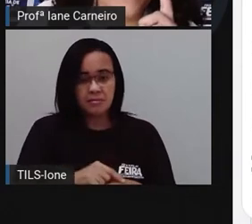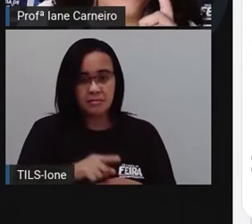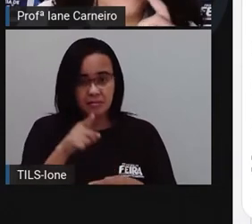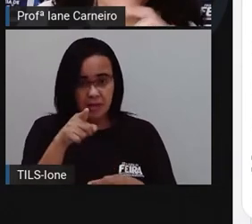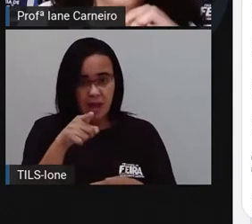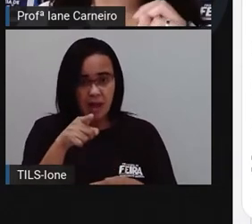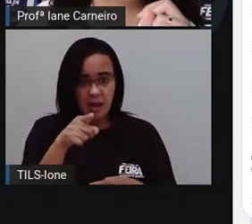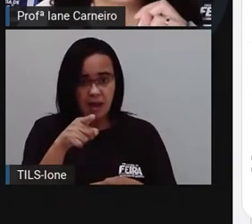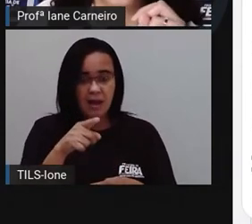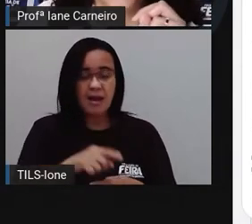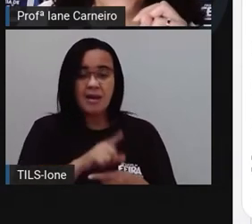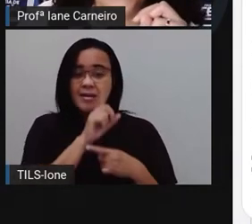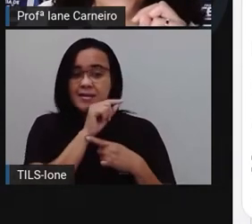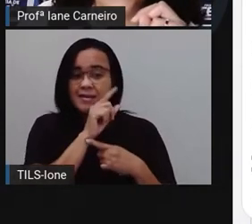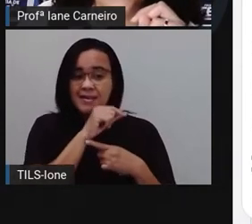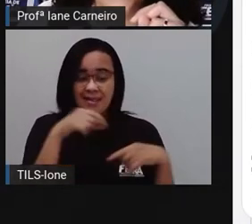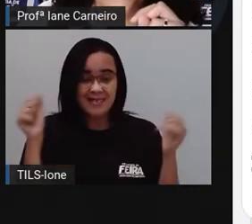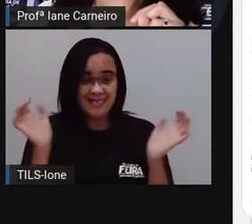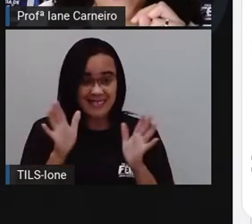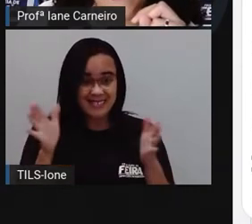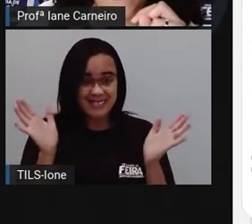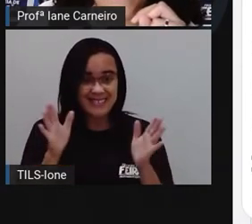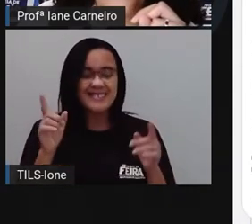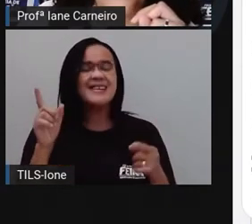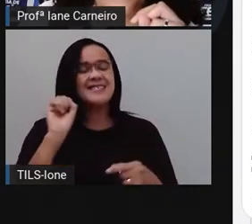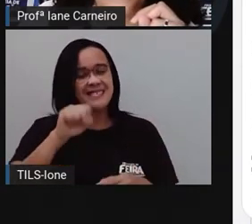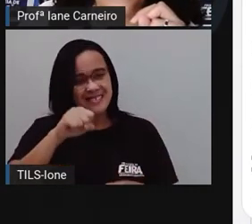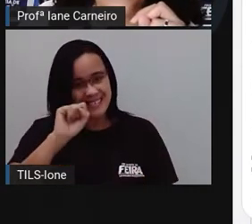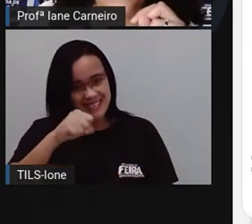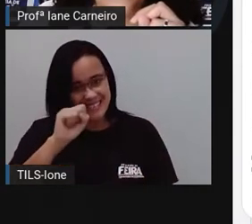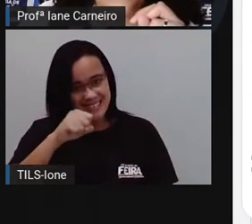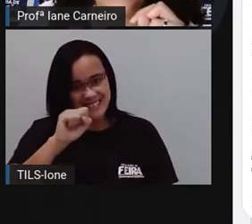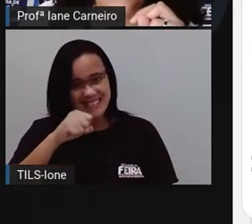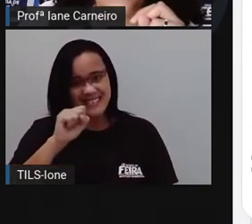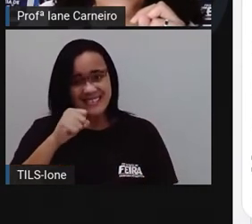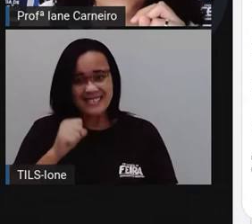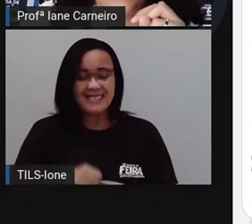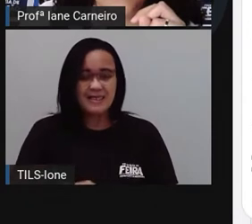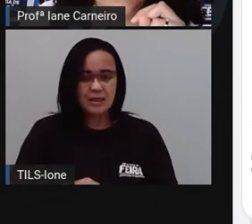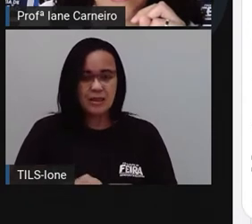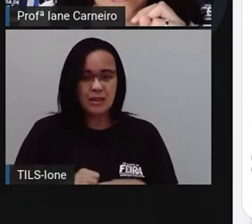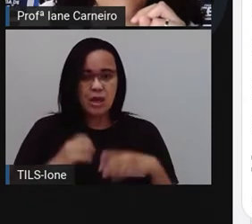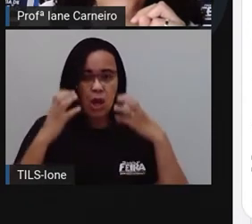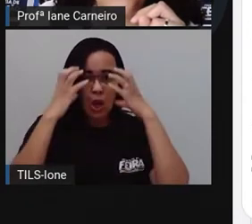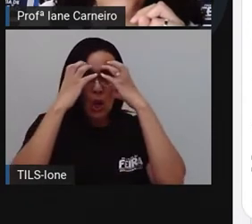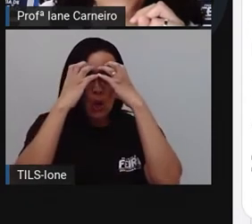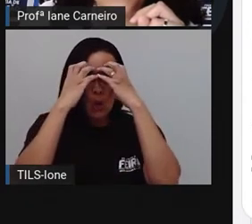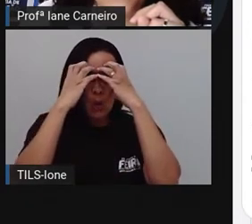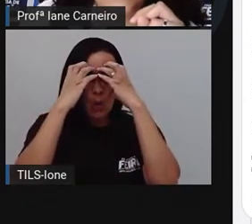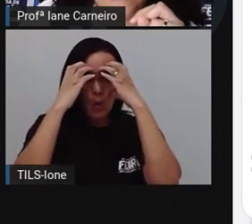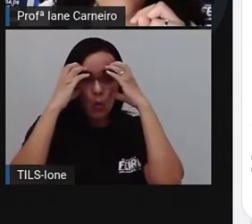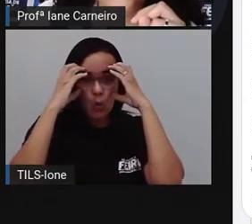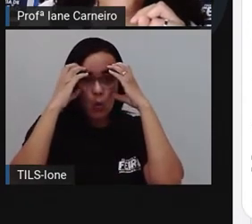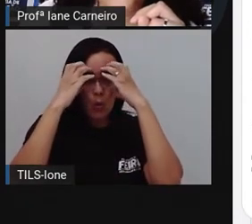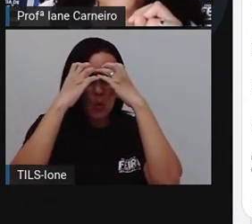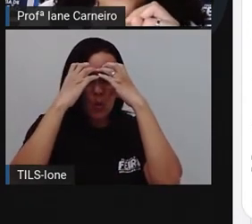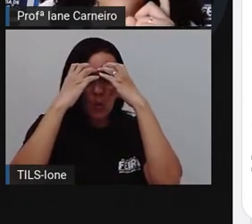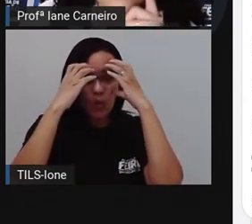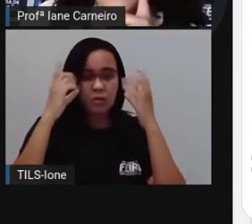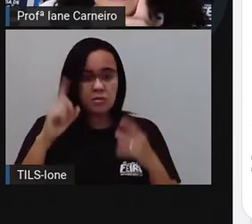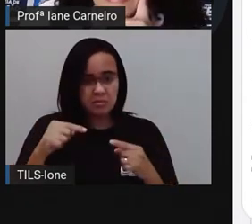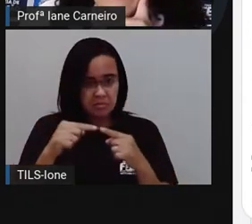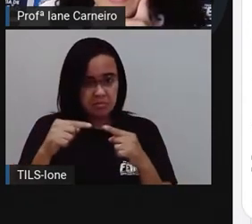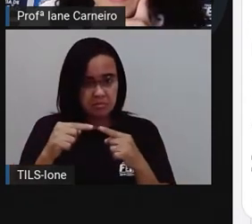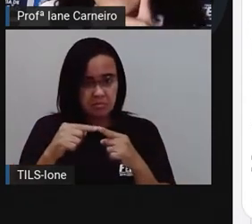-juba? Sim, é uma ave. Ó, ave. A coruja